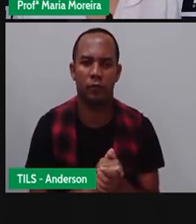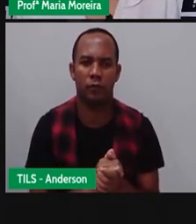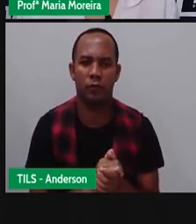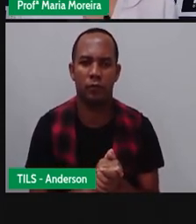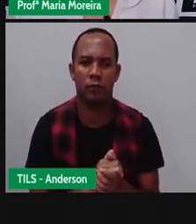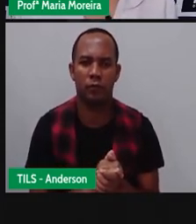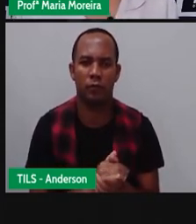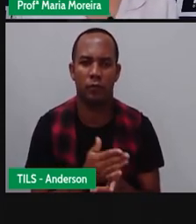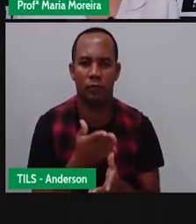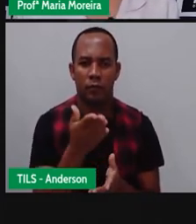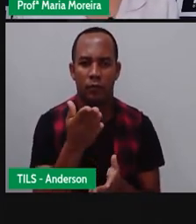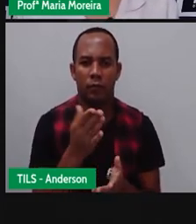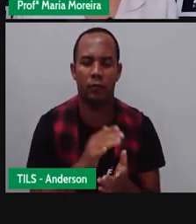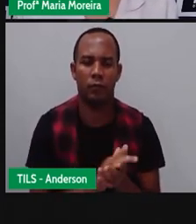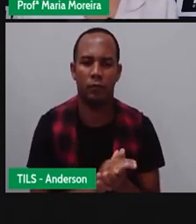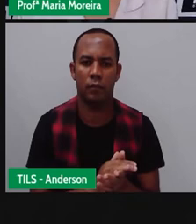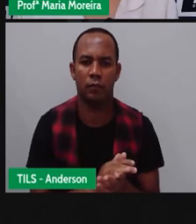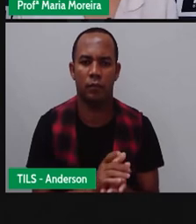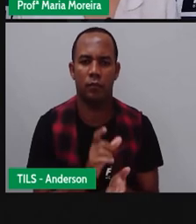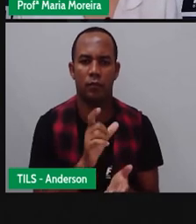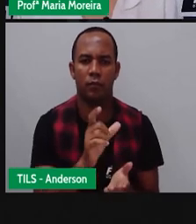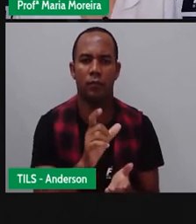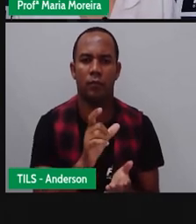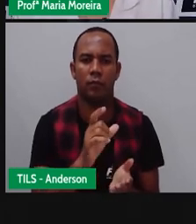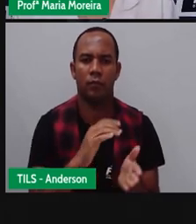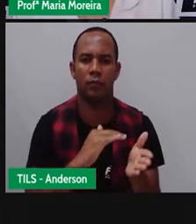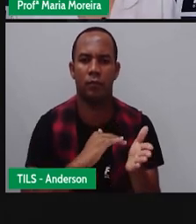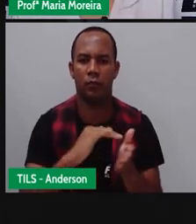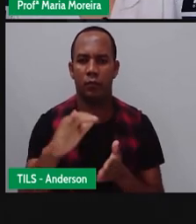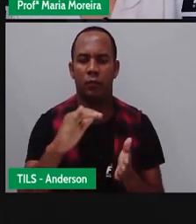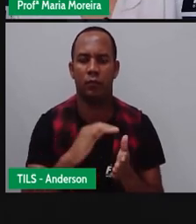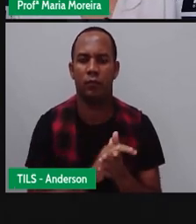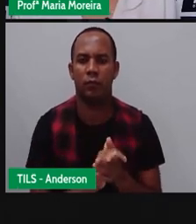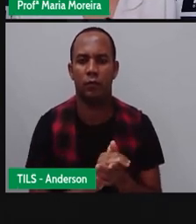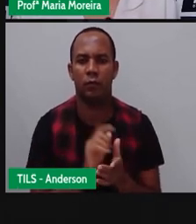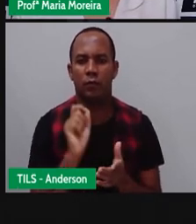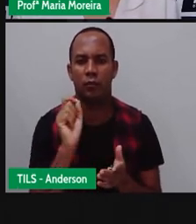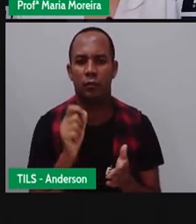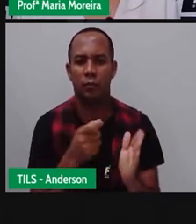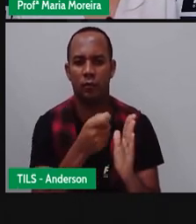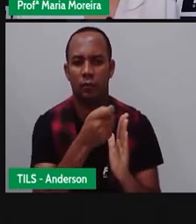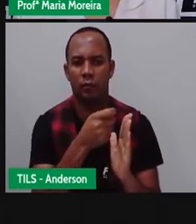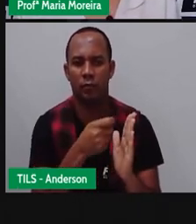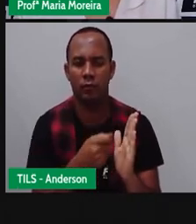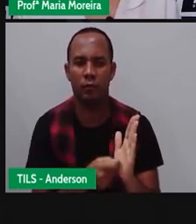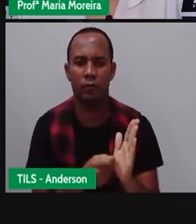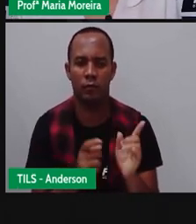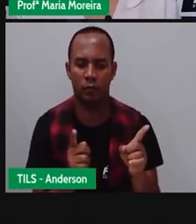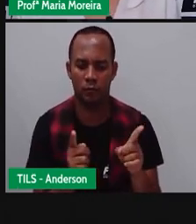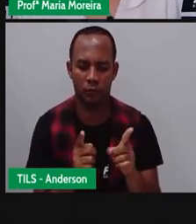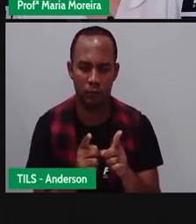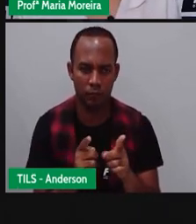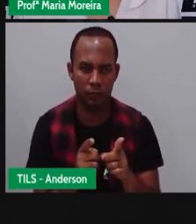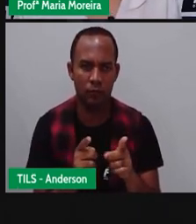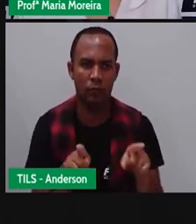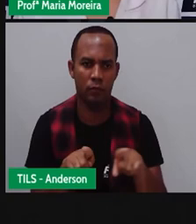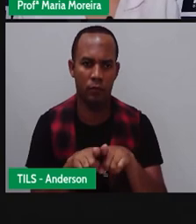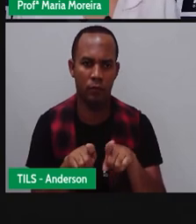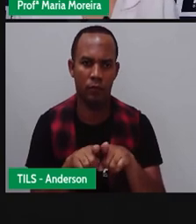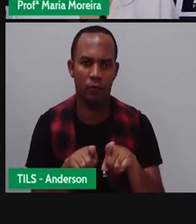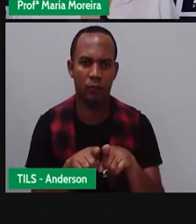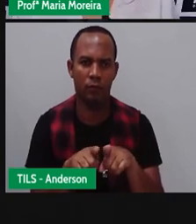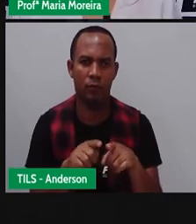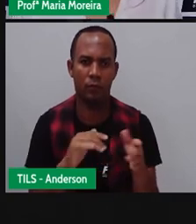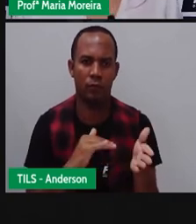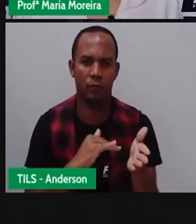E sobrou aí o cartão postal, que é um cartão ilustrado, em que se escreve uma mensagem curta e é geralmente enviada